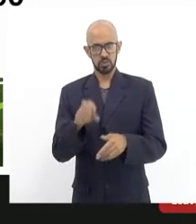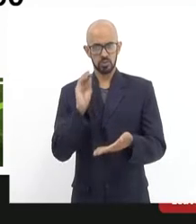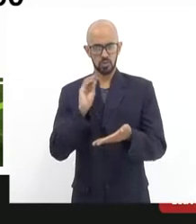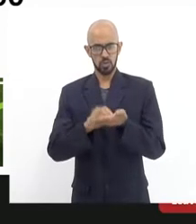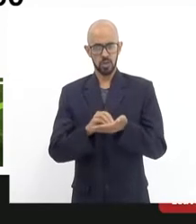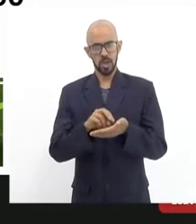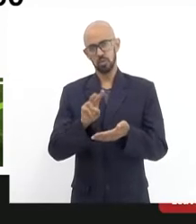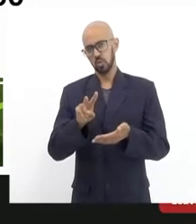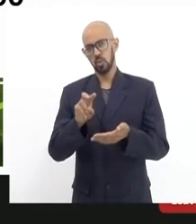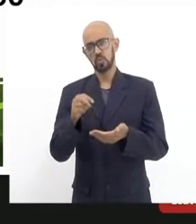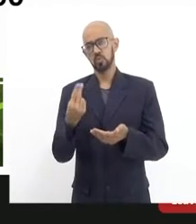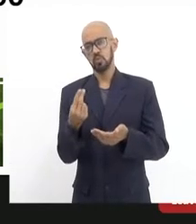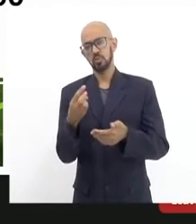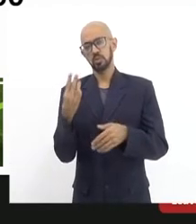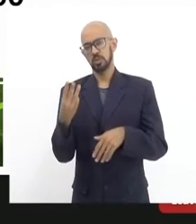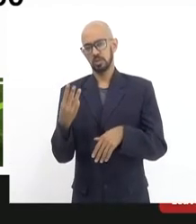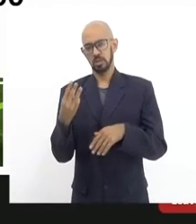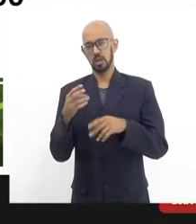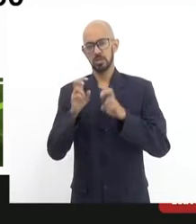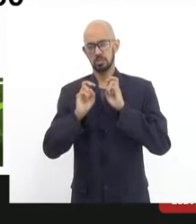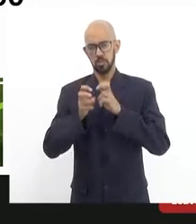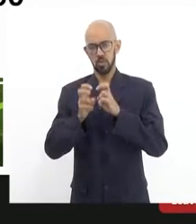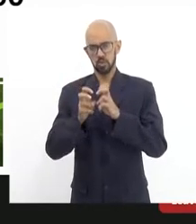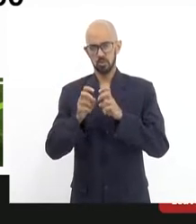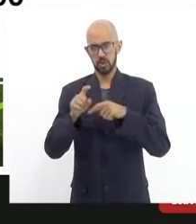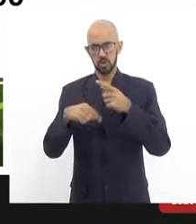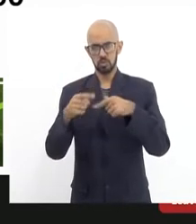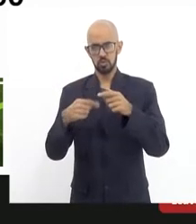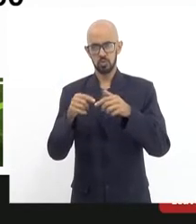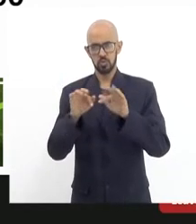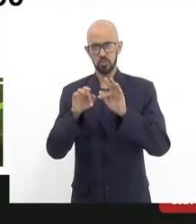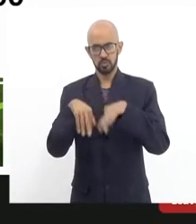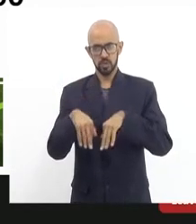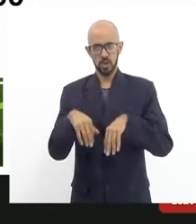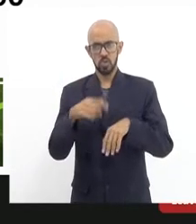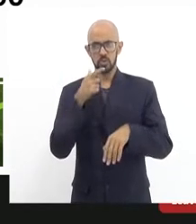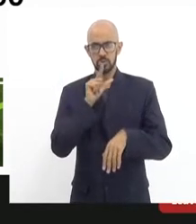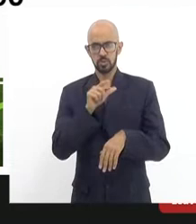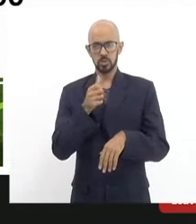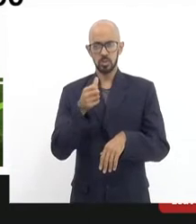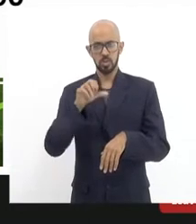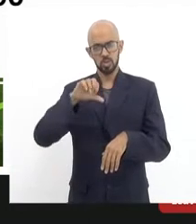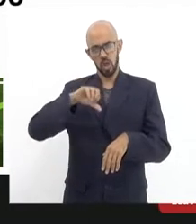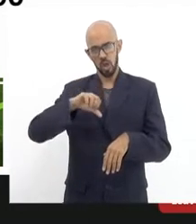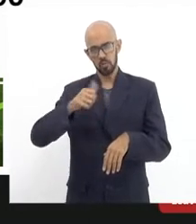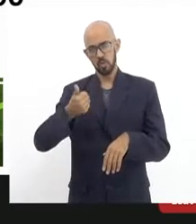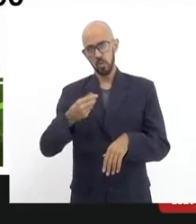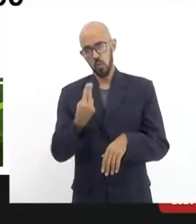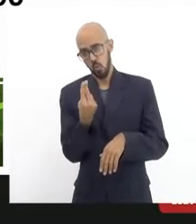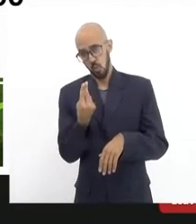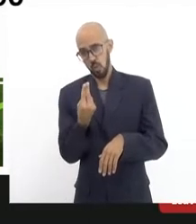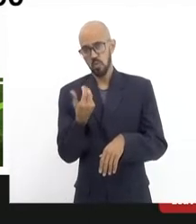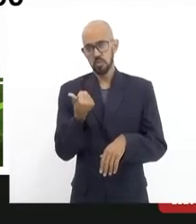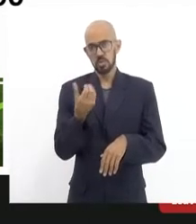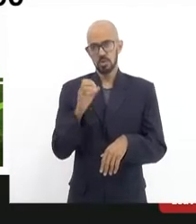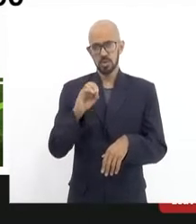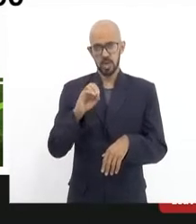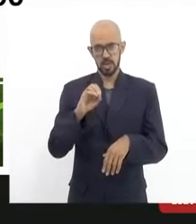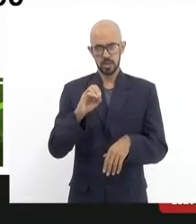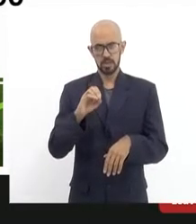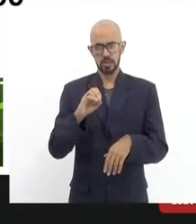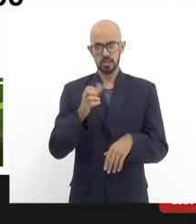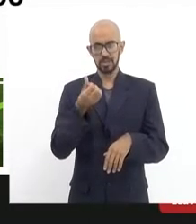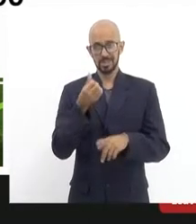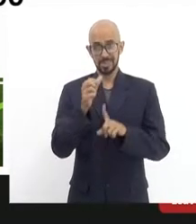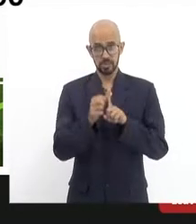bondes para já funcionar, para ao final ter nove bondes, dez bondes funcionando, em seis meses ter o sistema